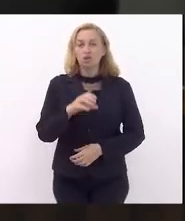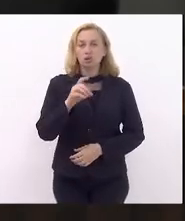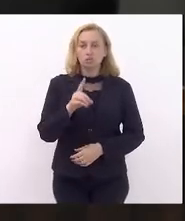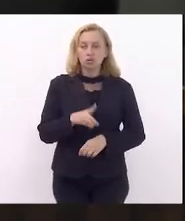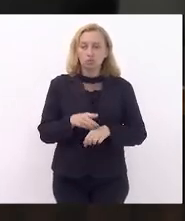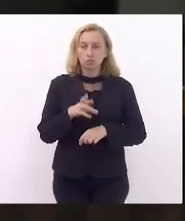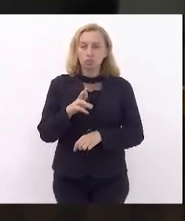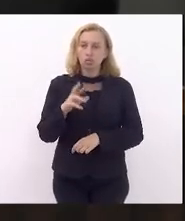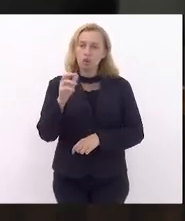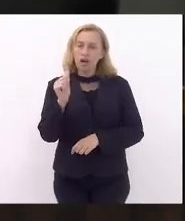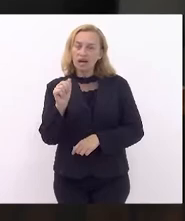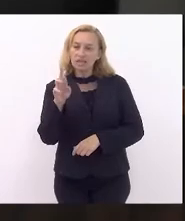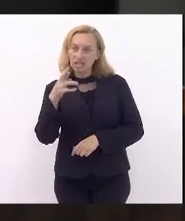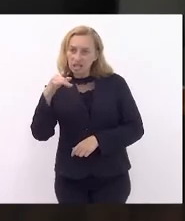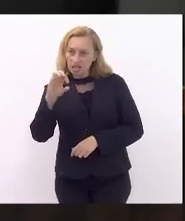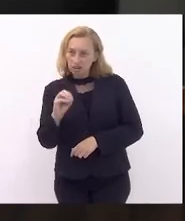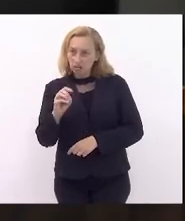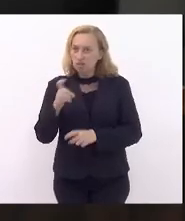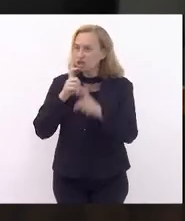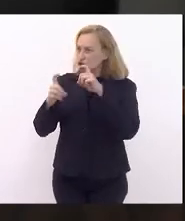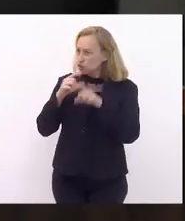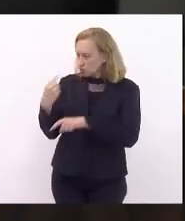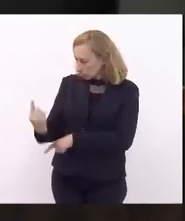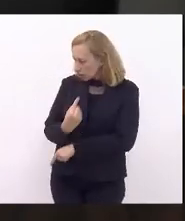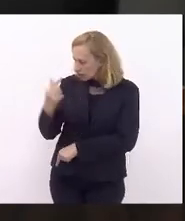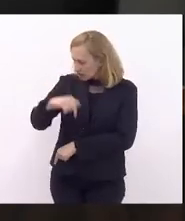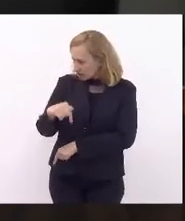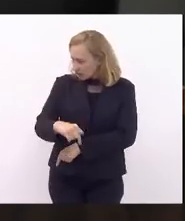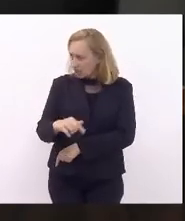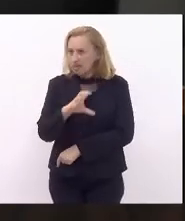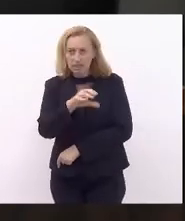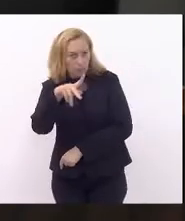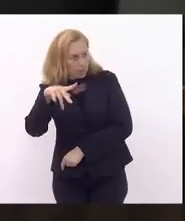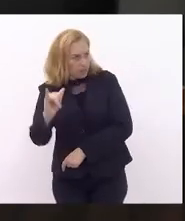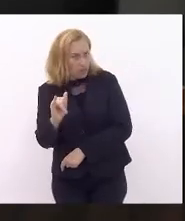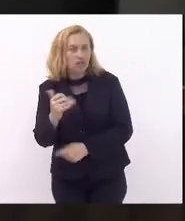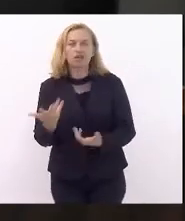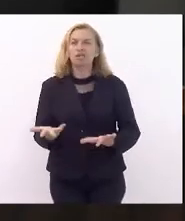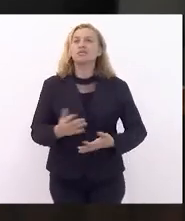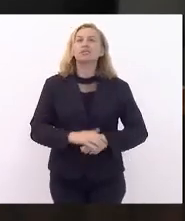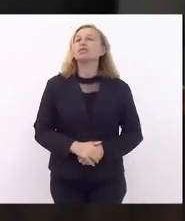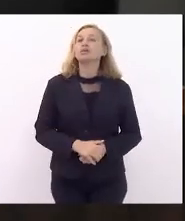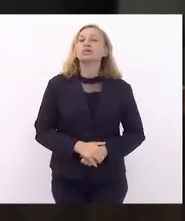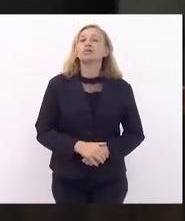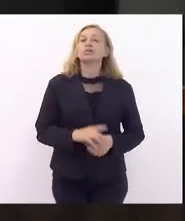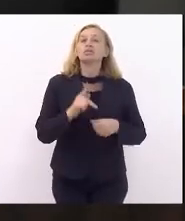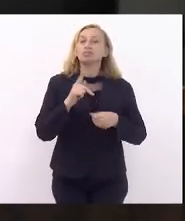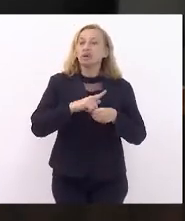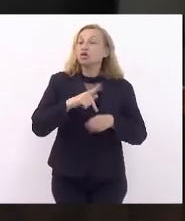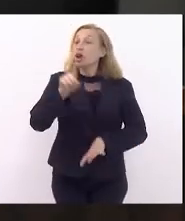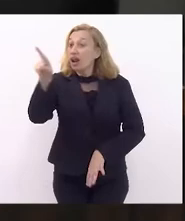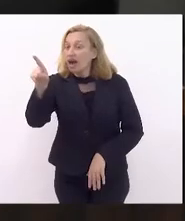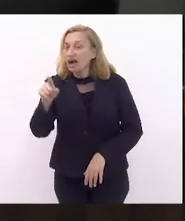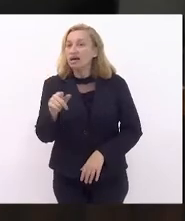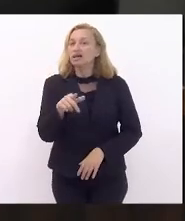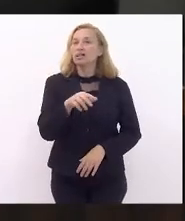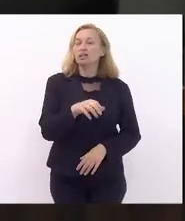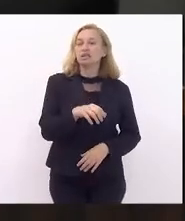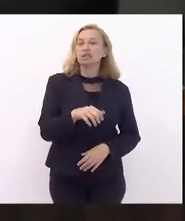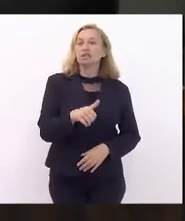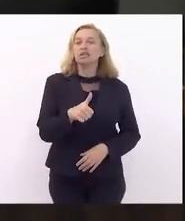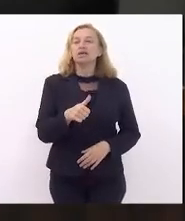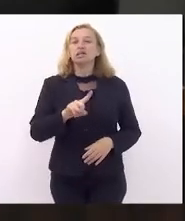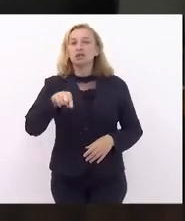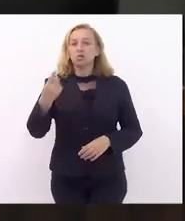Pires, das discussões nossas aqui, a CPI do petróleo lá de 14 e outras